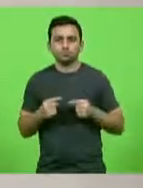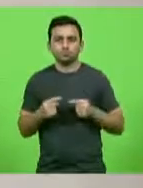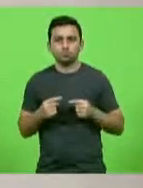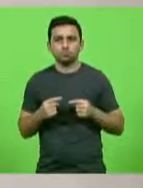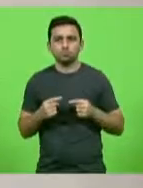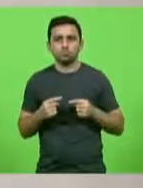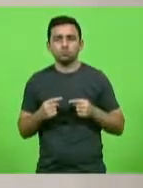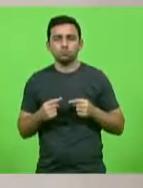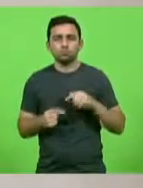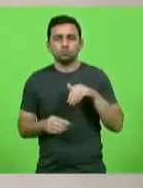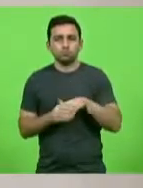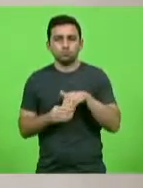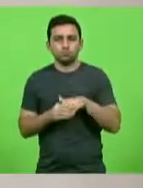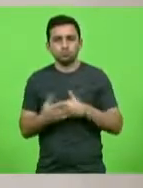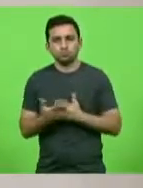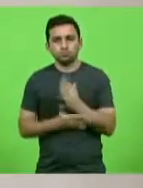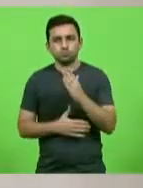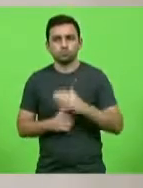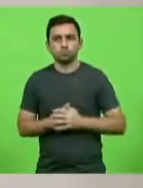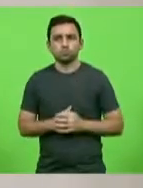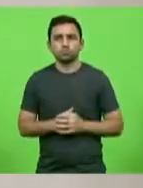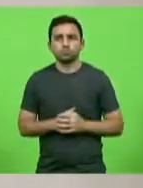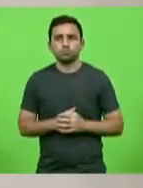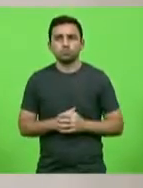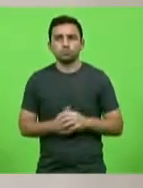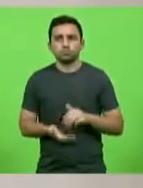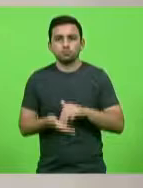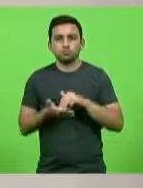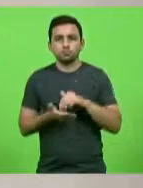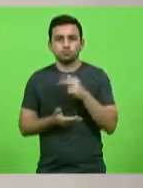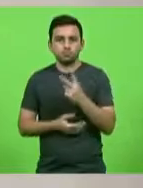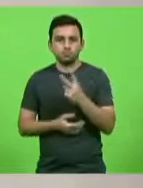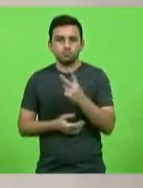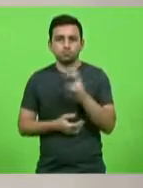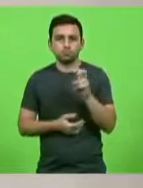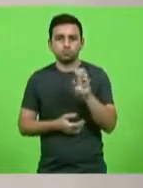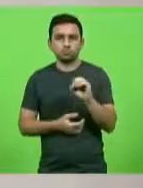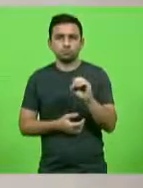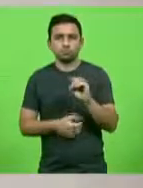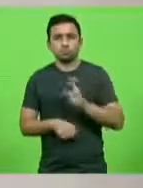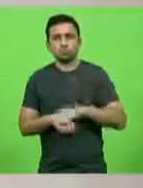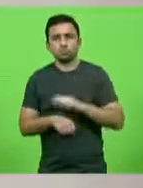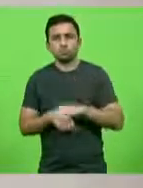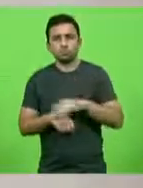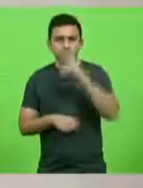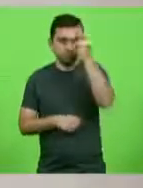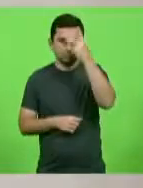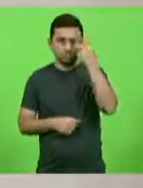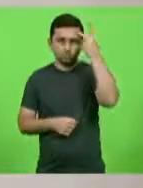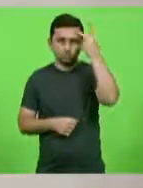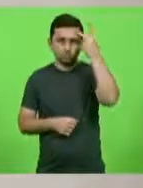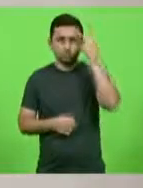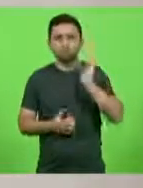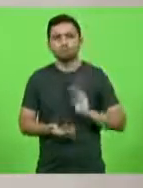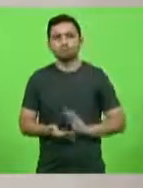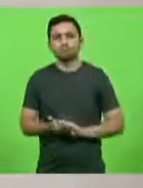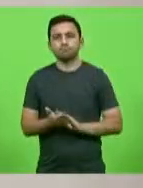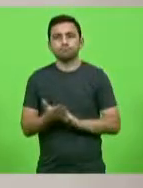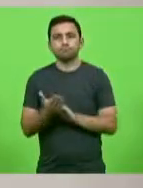Em votação. Aprovado. Moção número 250. Deputada Paulinha. Manifestando aplauso